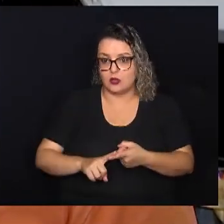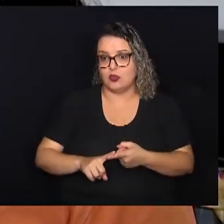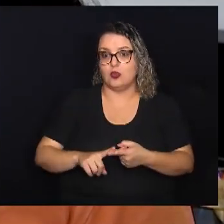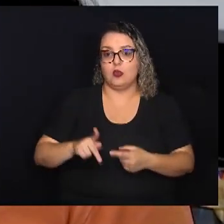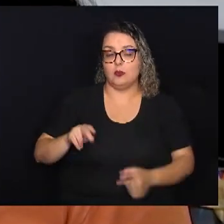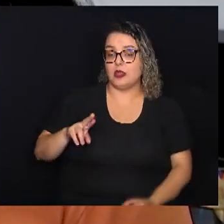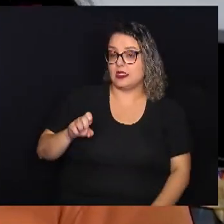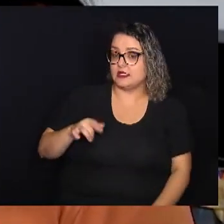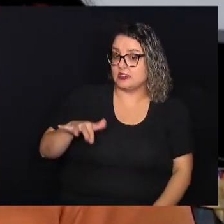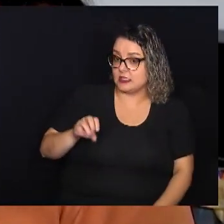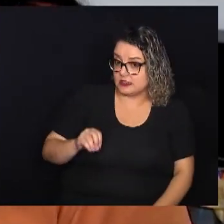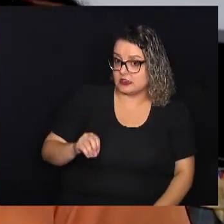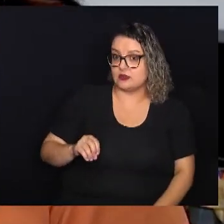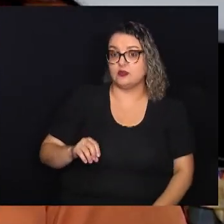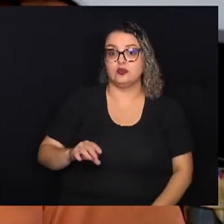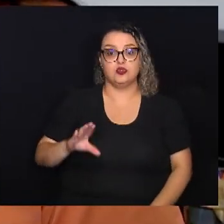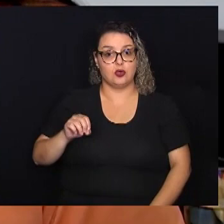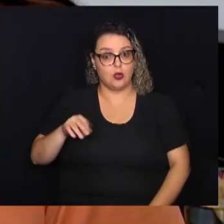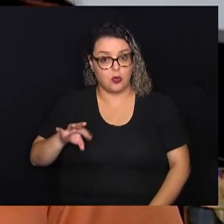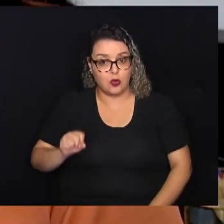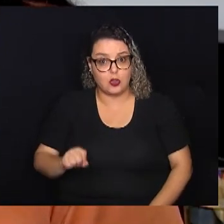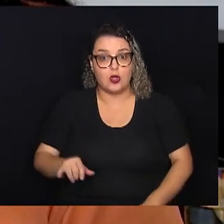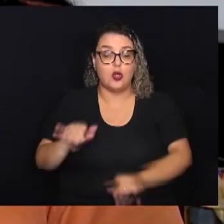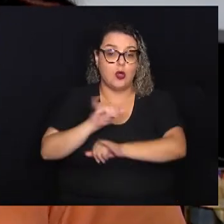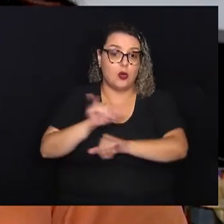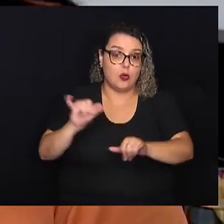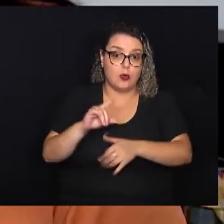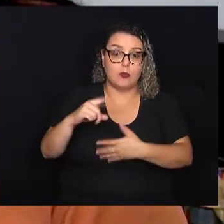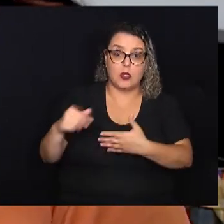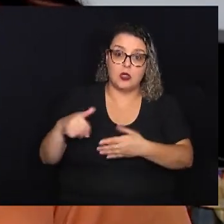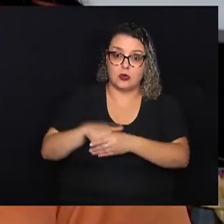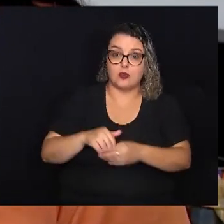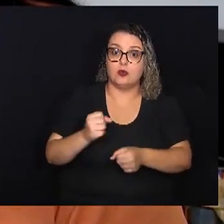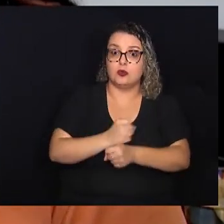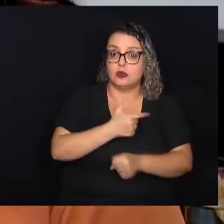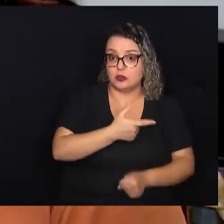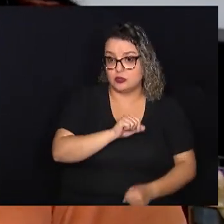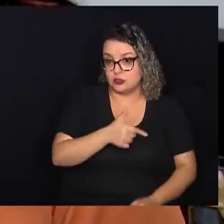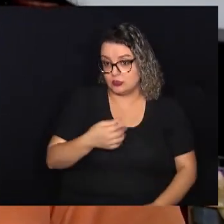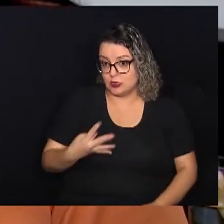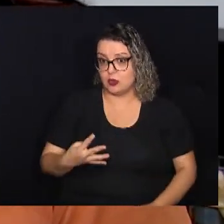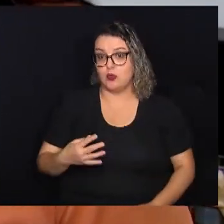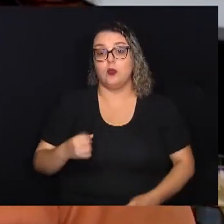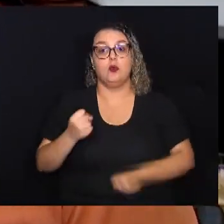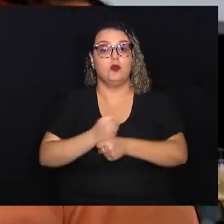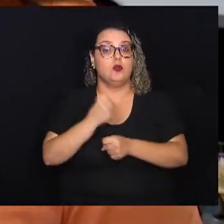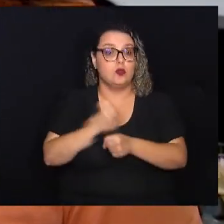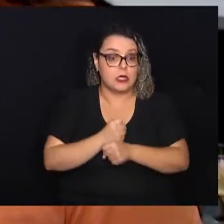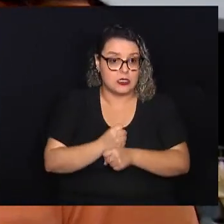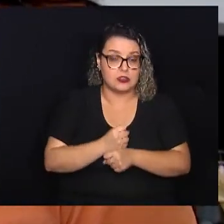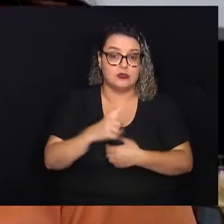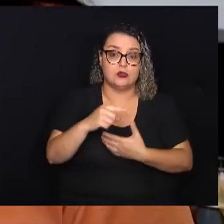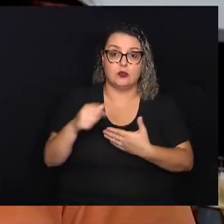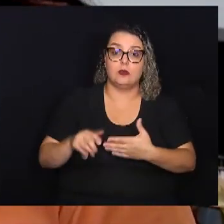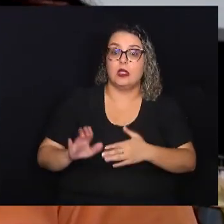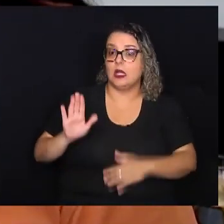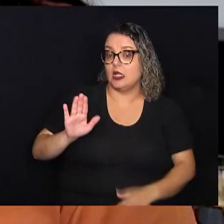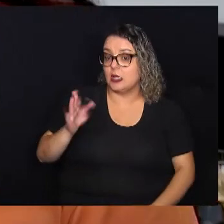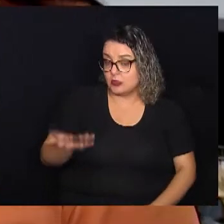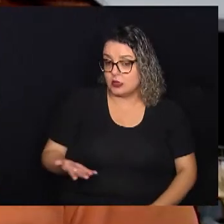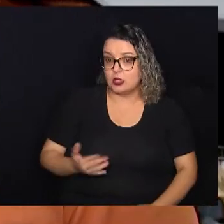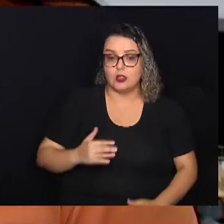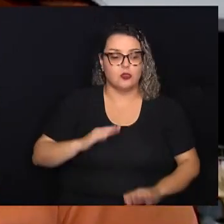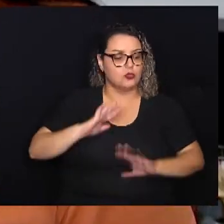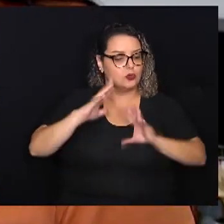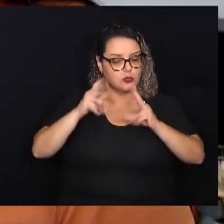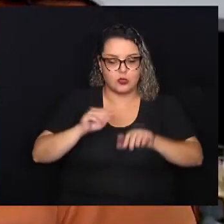contas, propaganda eleitoral, a gente vai iniciar agora em 2024, um ano eleitoral, temos essa temática. Todas as ações que a gente desenvolve,